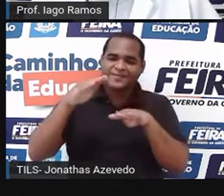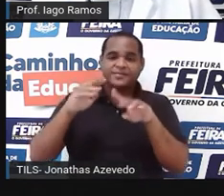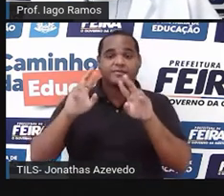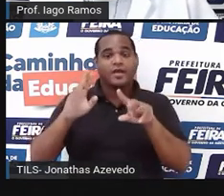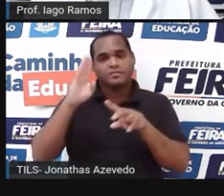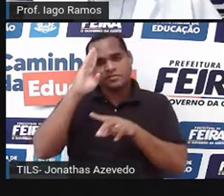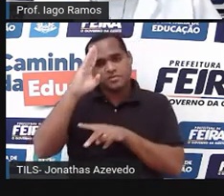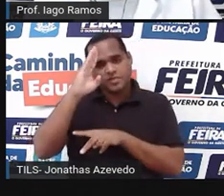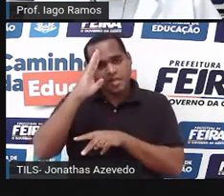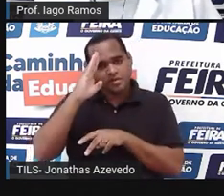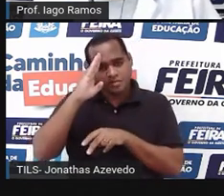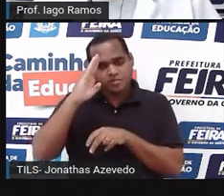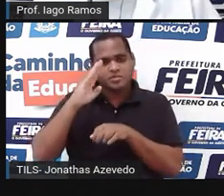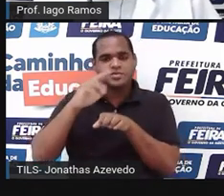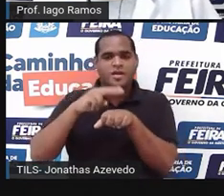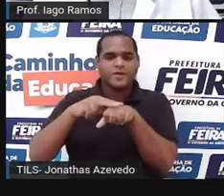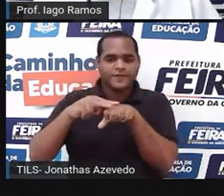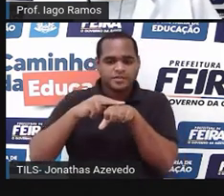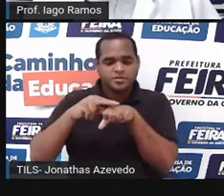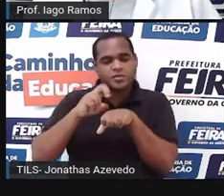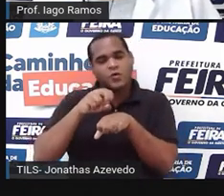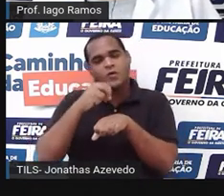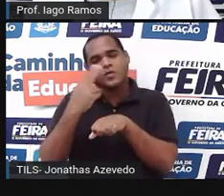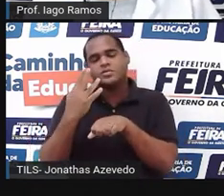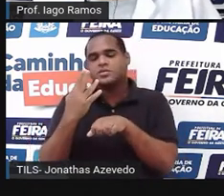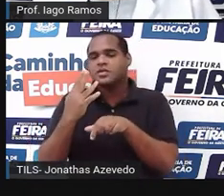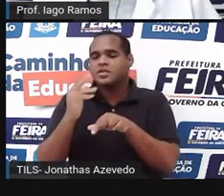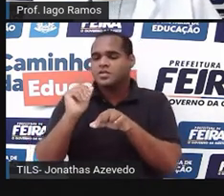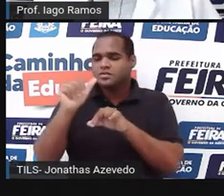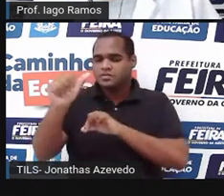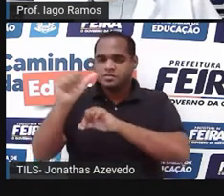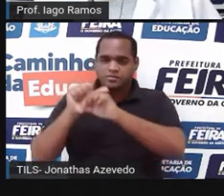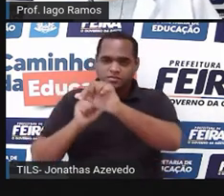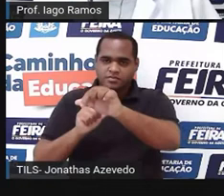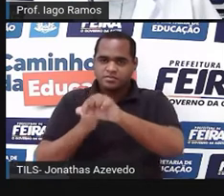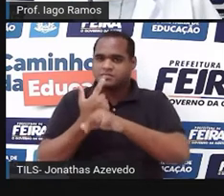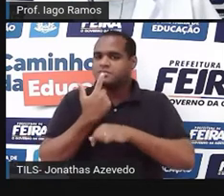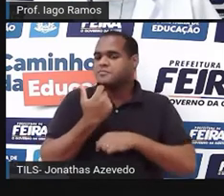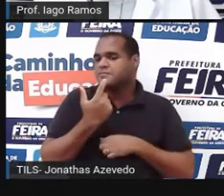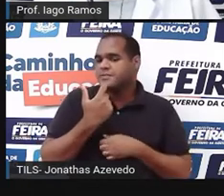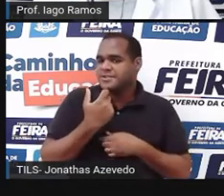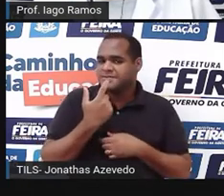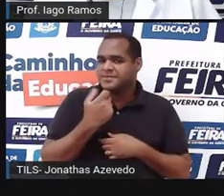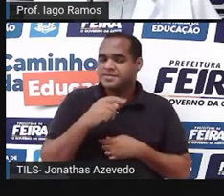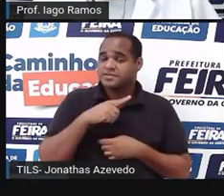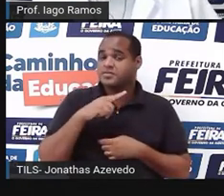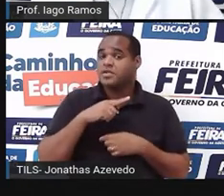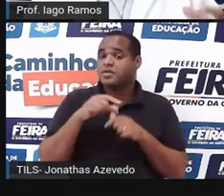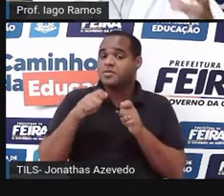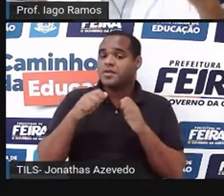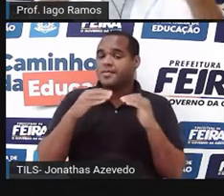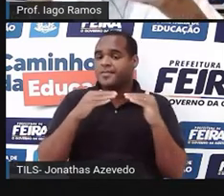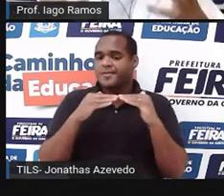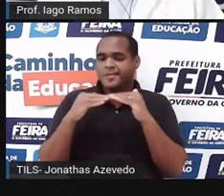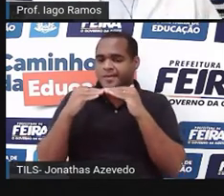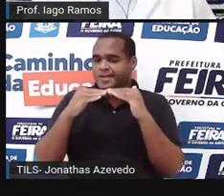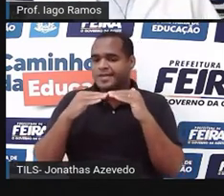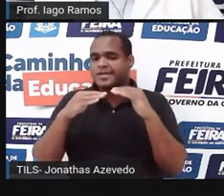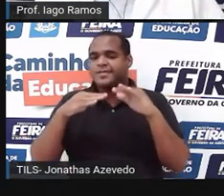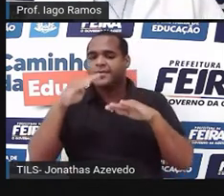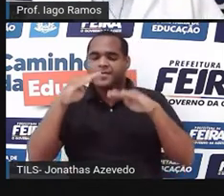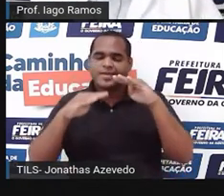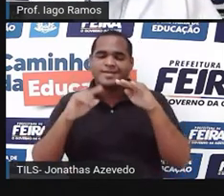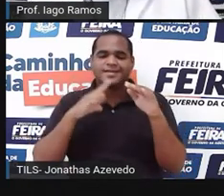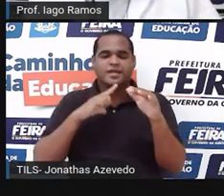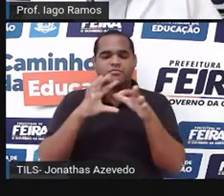verde, as grandezas são diretamente proporcionais. Ou a gente pode pensar nas grandezas sendo proporcionais, se relacionando